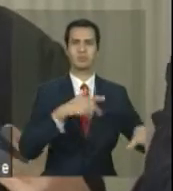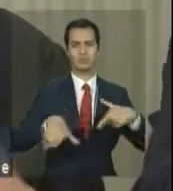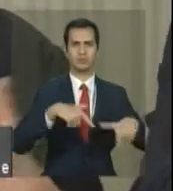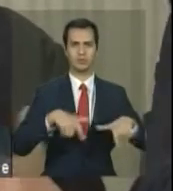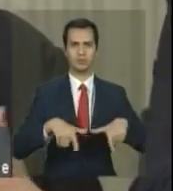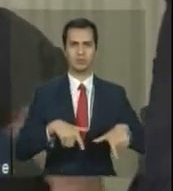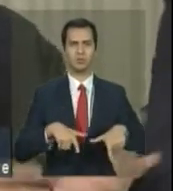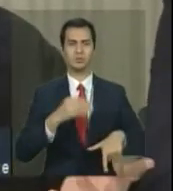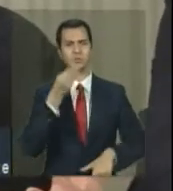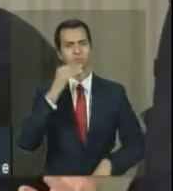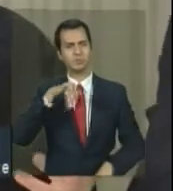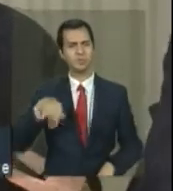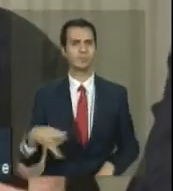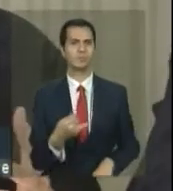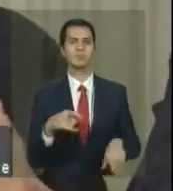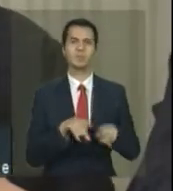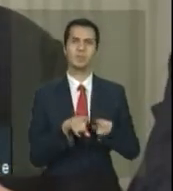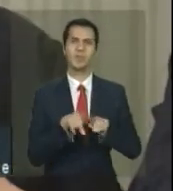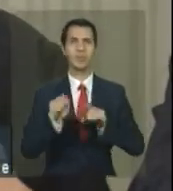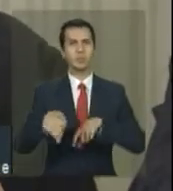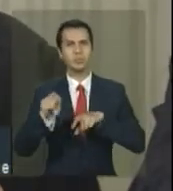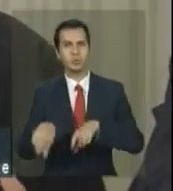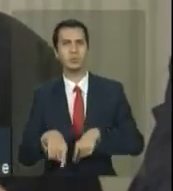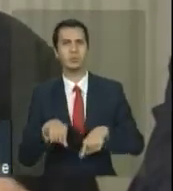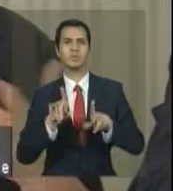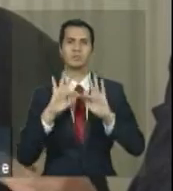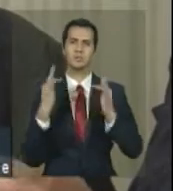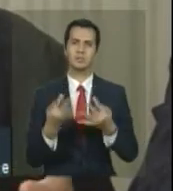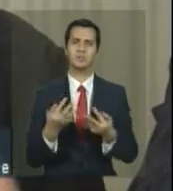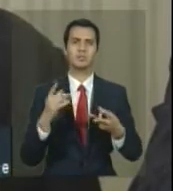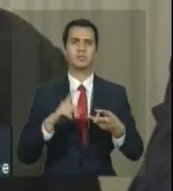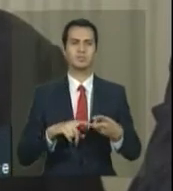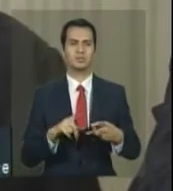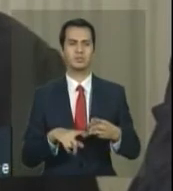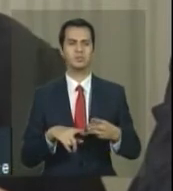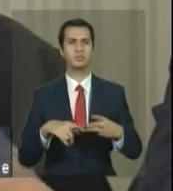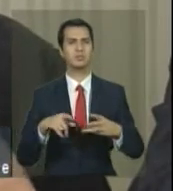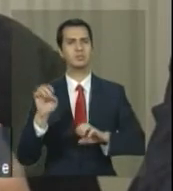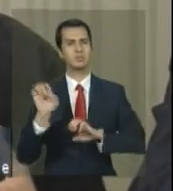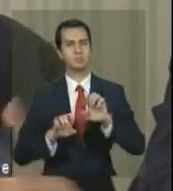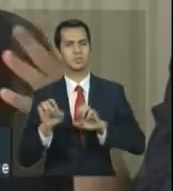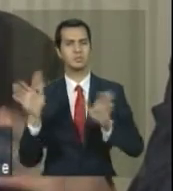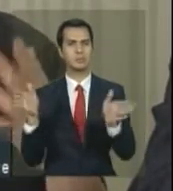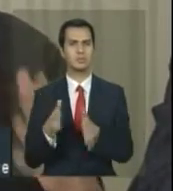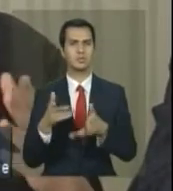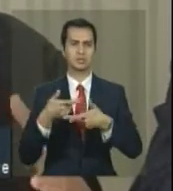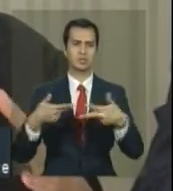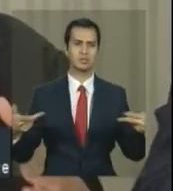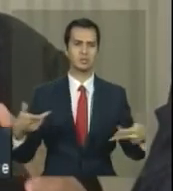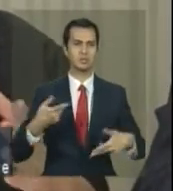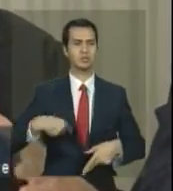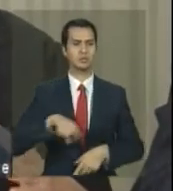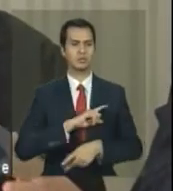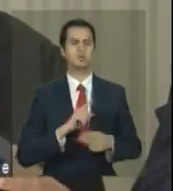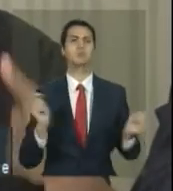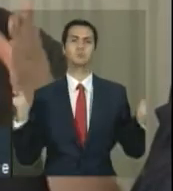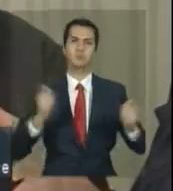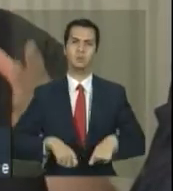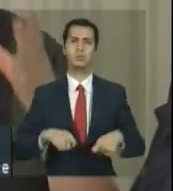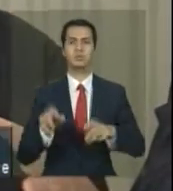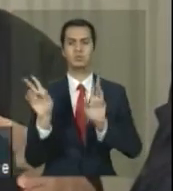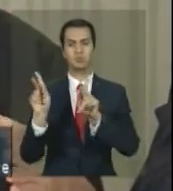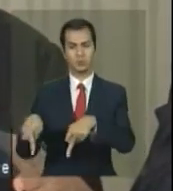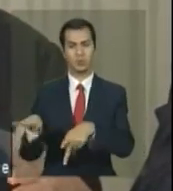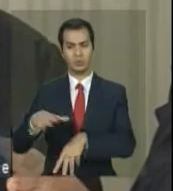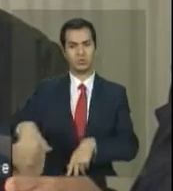e oportunidades também na agricultura familiar, oportunidades de pequenos negócios. Então, nós temos como incluir esse público e,